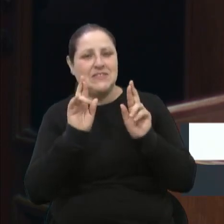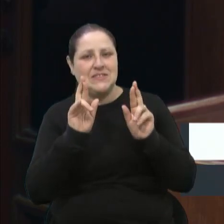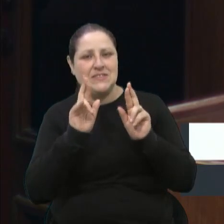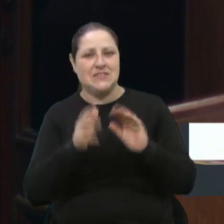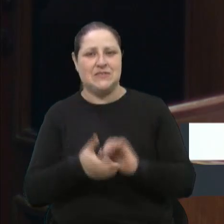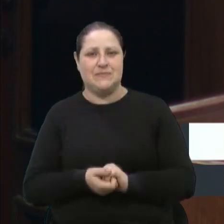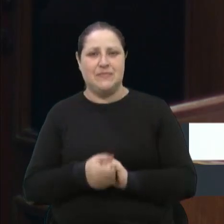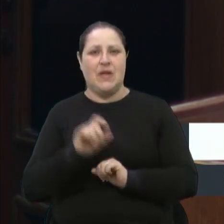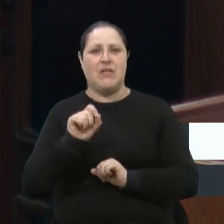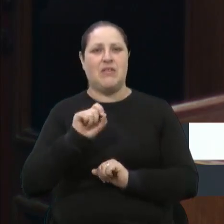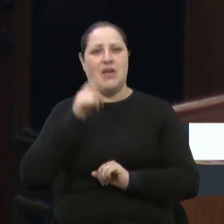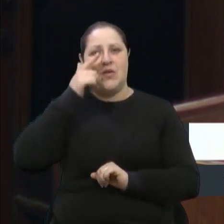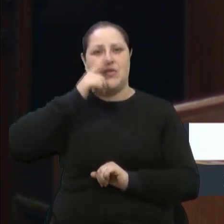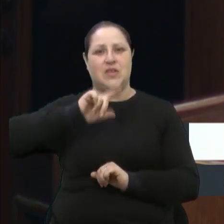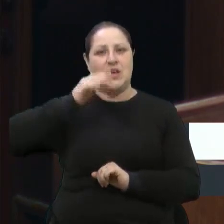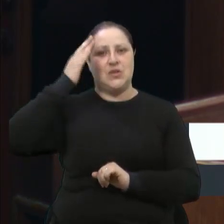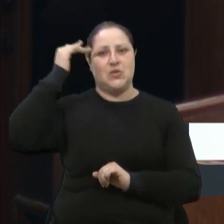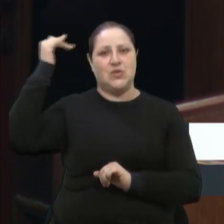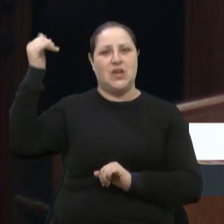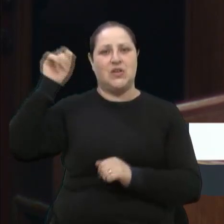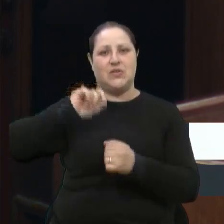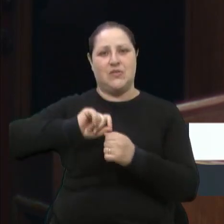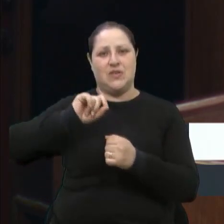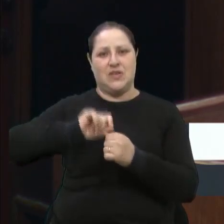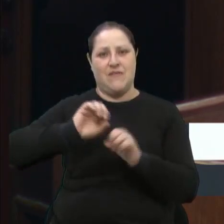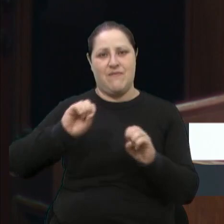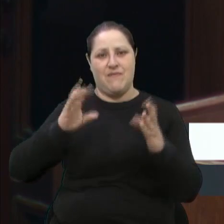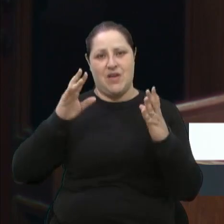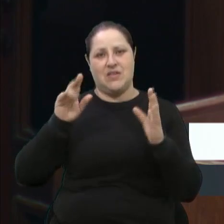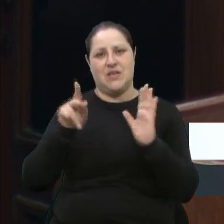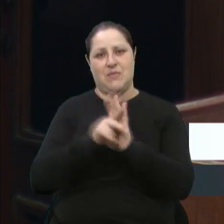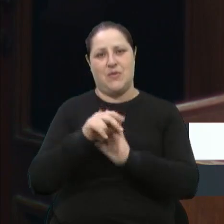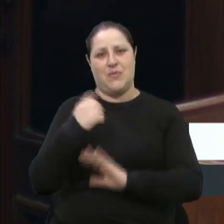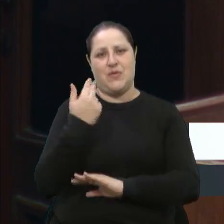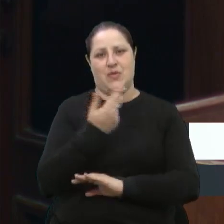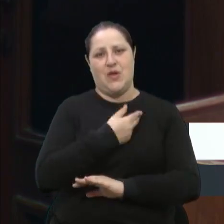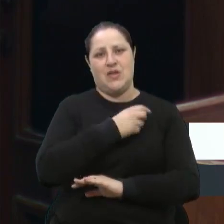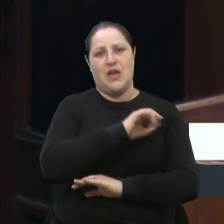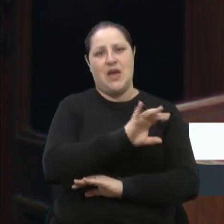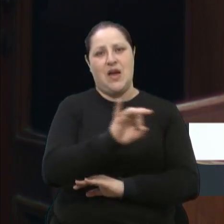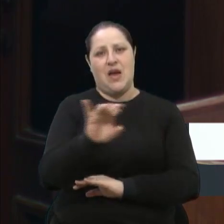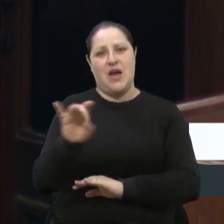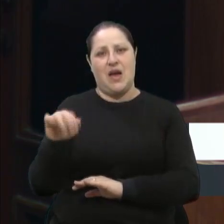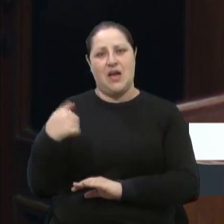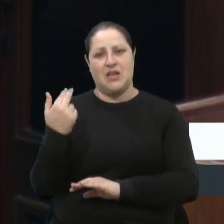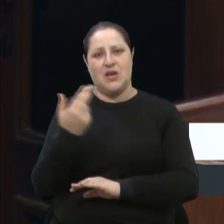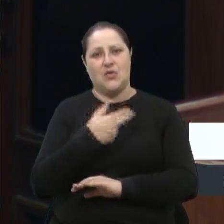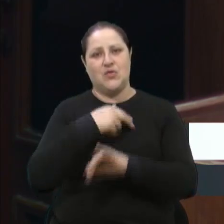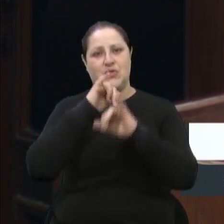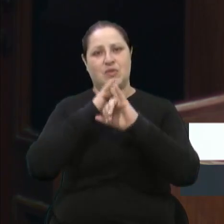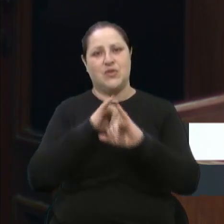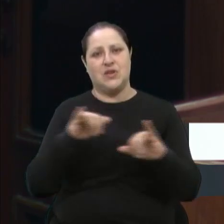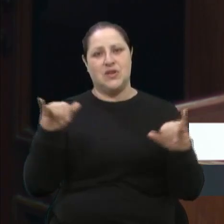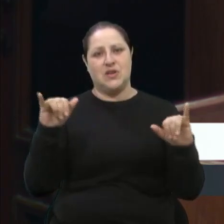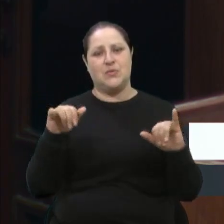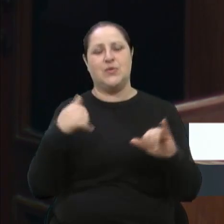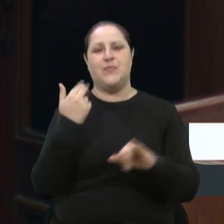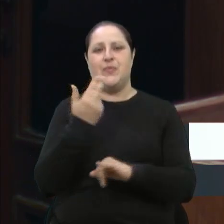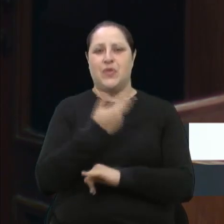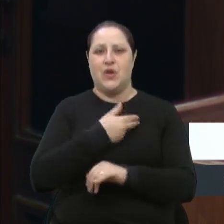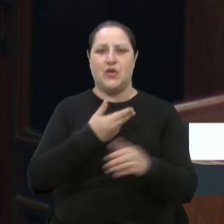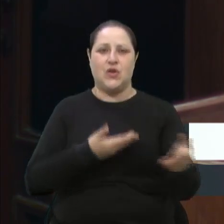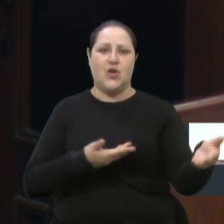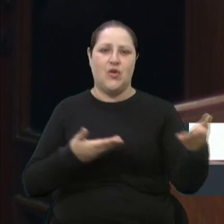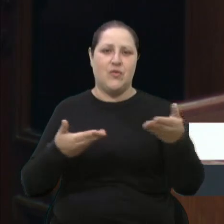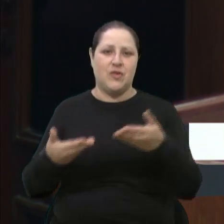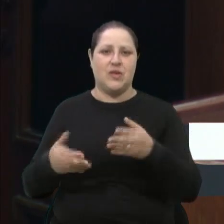sucesso da festa somos nós. Quando cada um de nós divulga, quando cada um de nós convida as pessoas